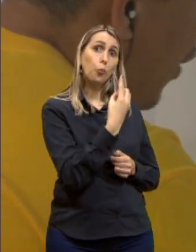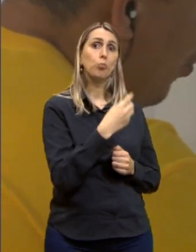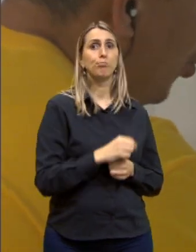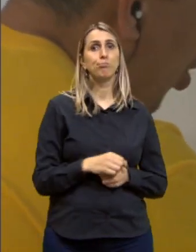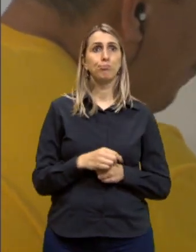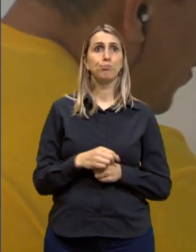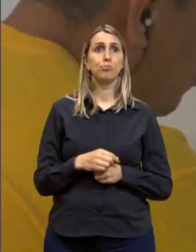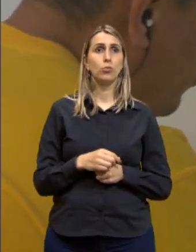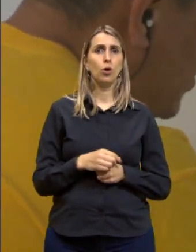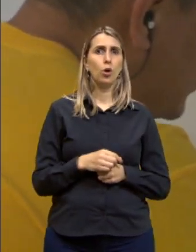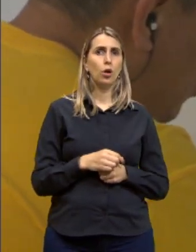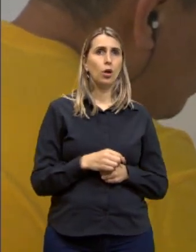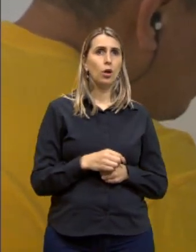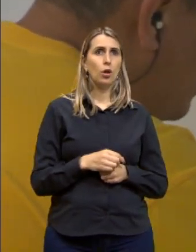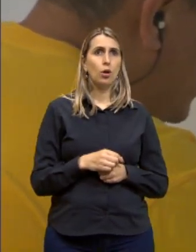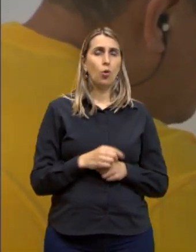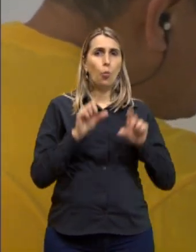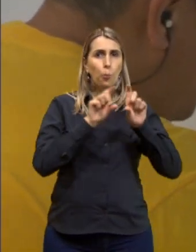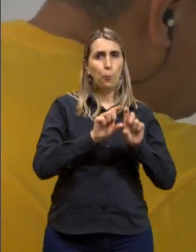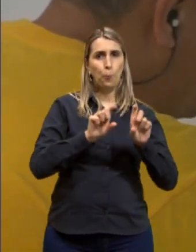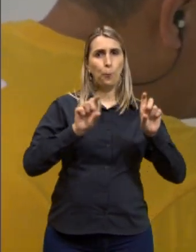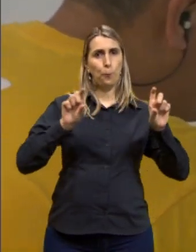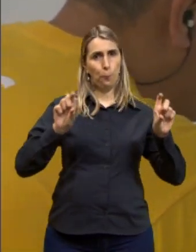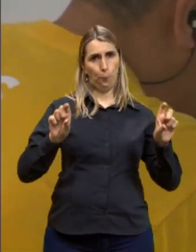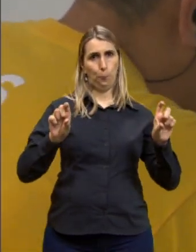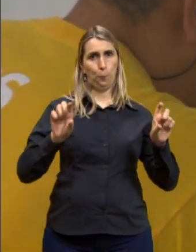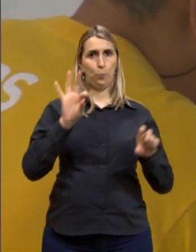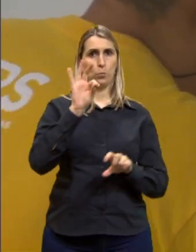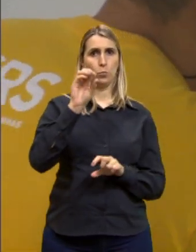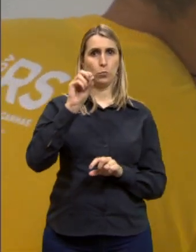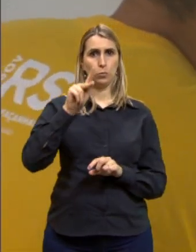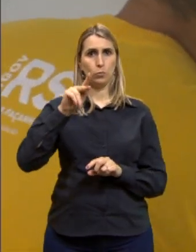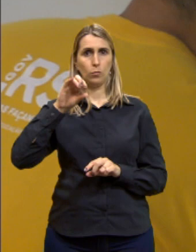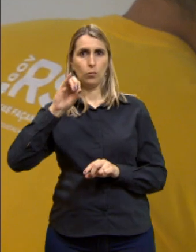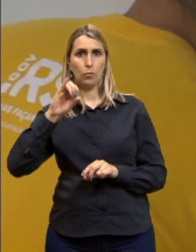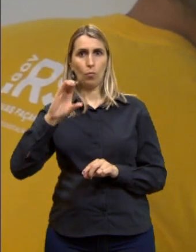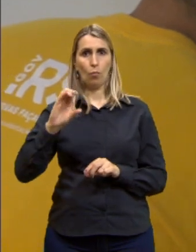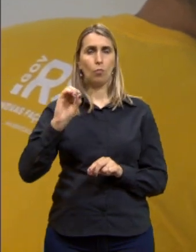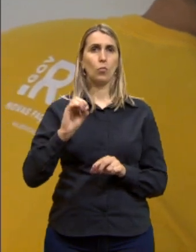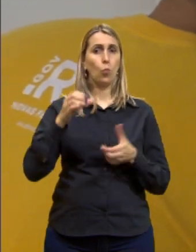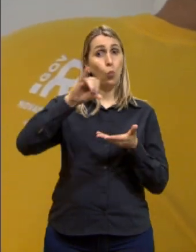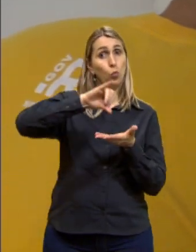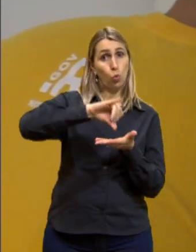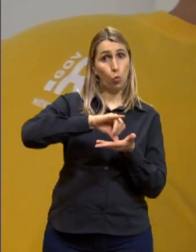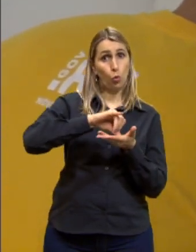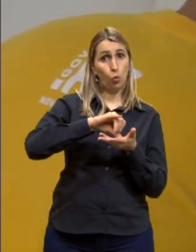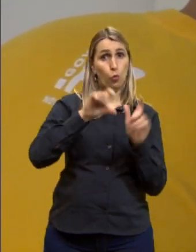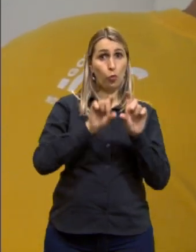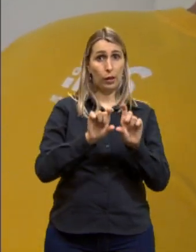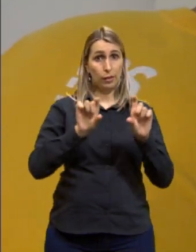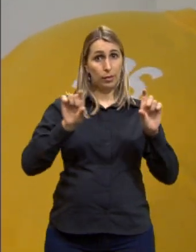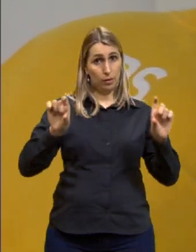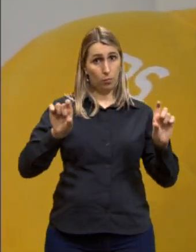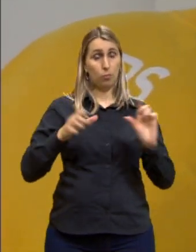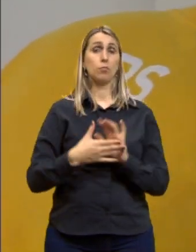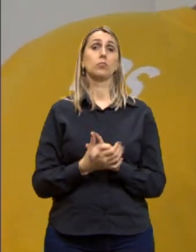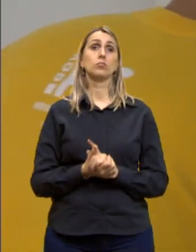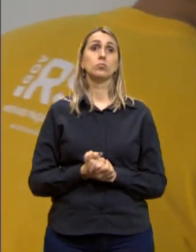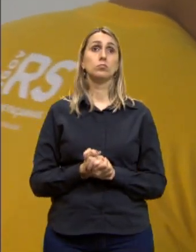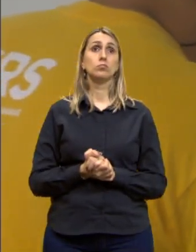colocar um tópico frasal. O que que é o tópico? É o núcleo, tá? O